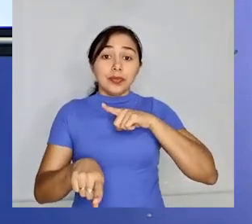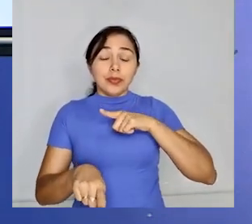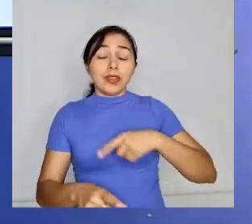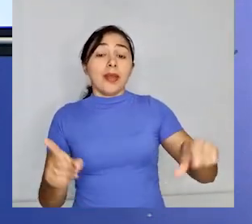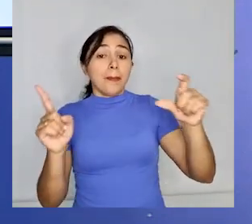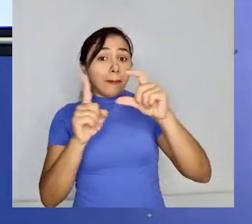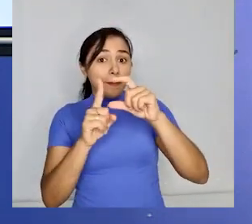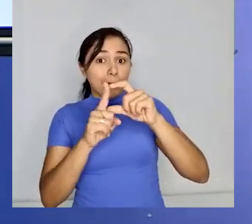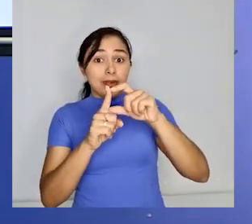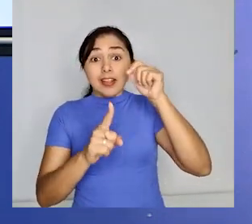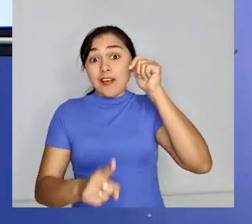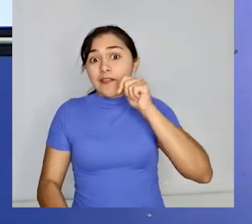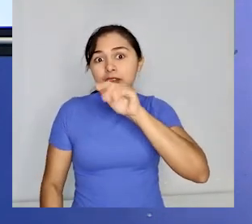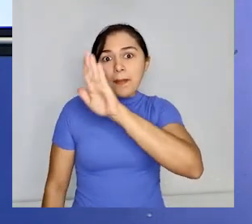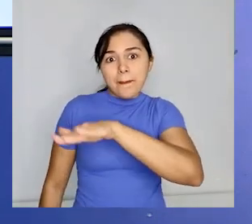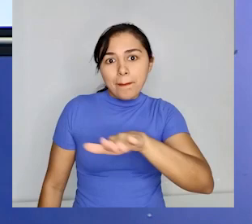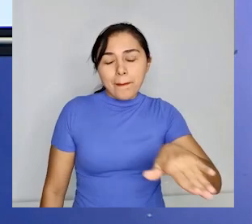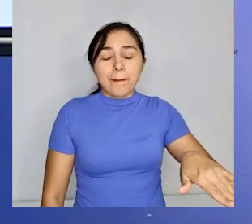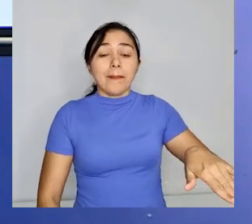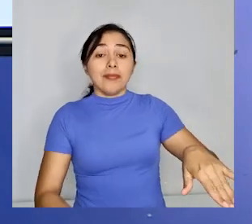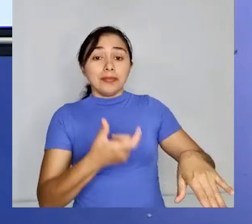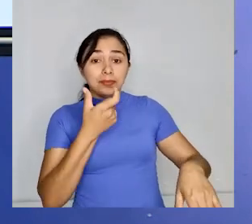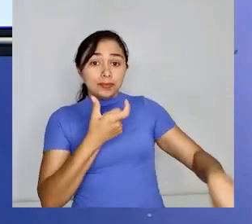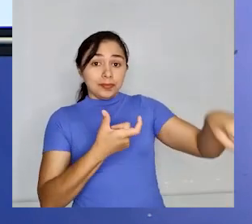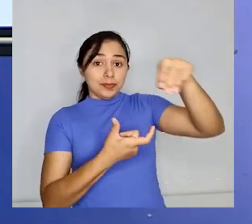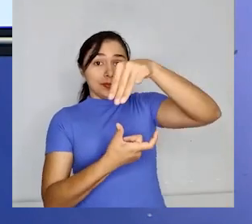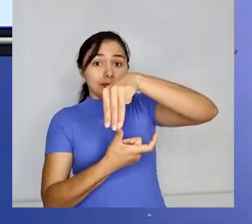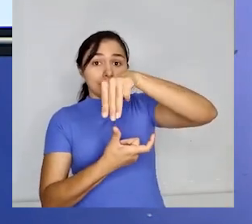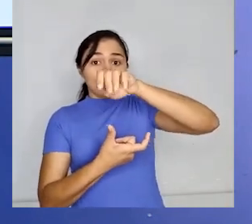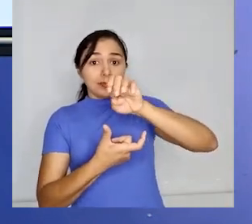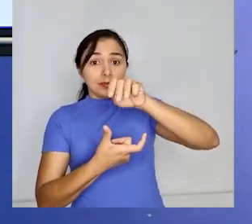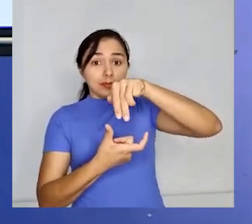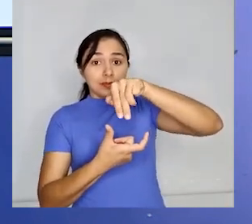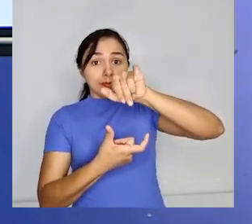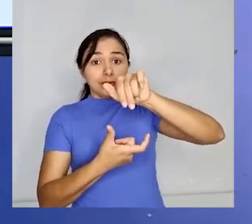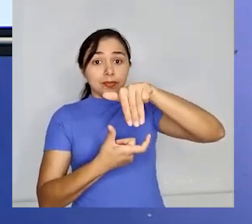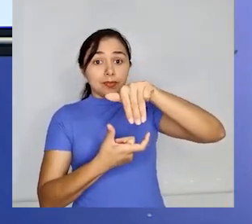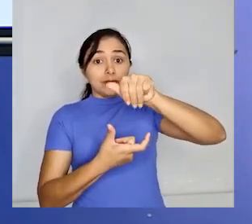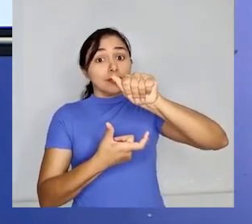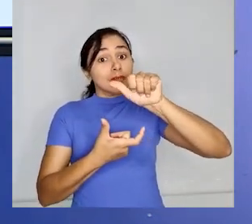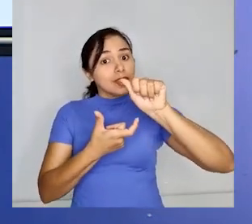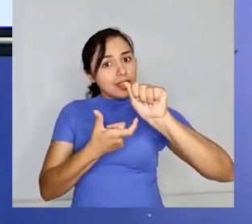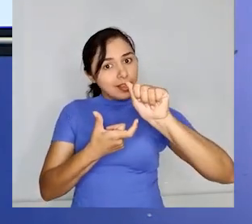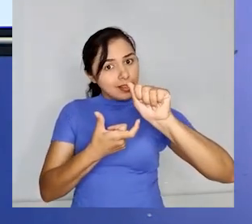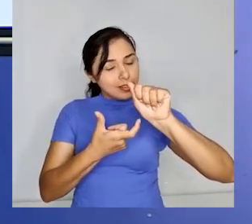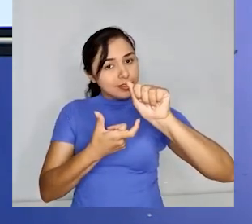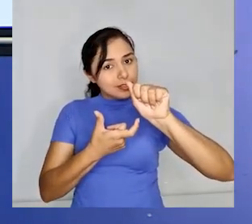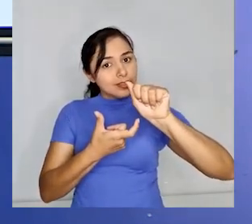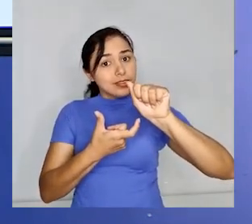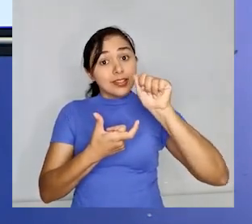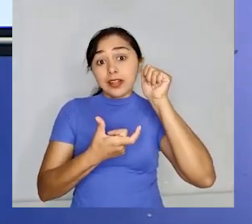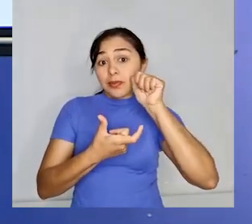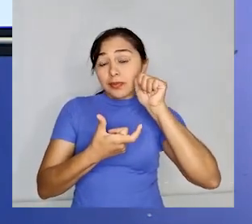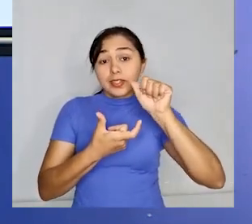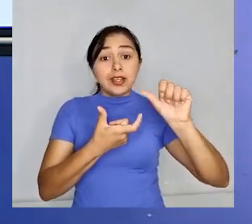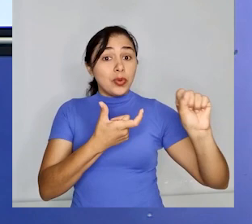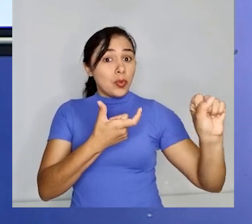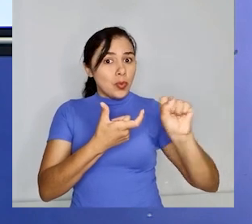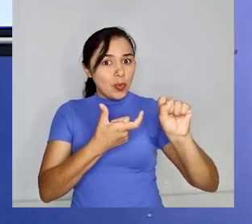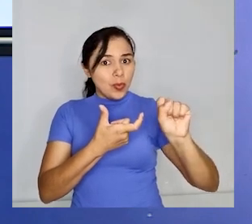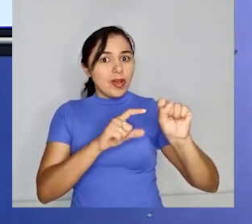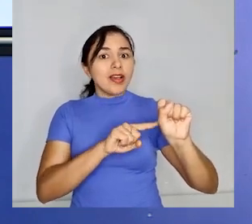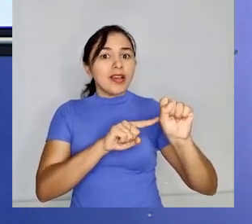possui tanto a desinência de gênero a, quanto a desinência de número s, indicando que esta palavra está no plural.